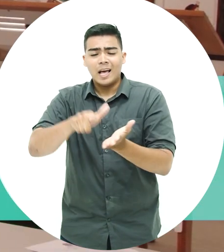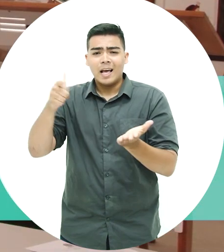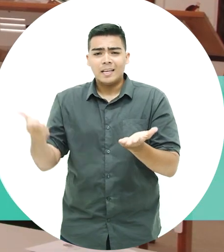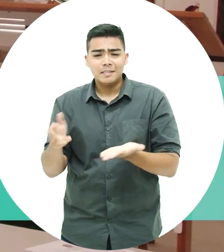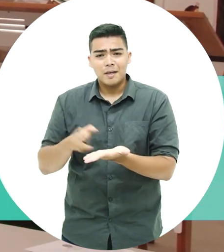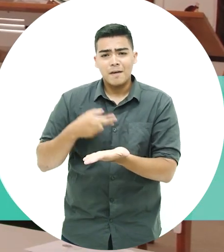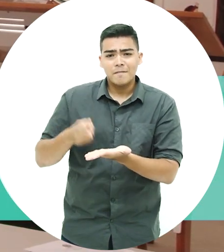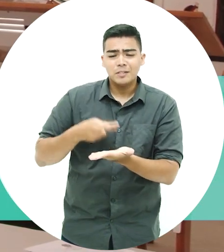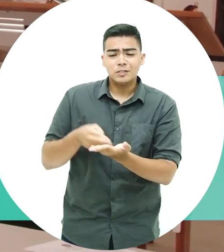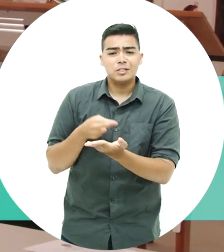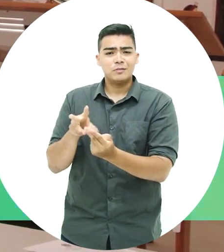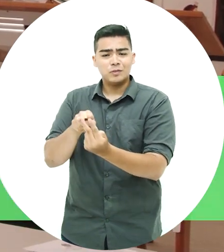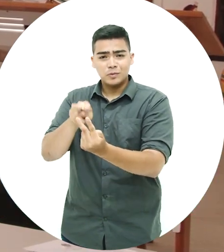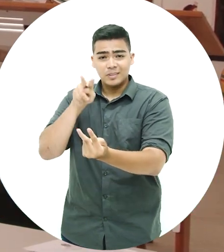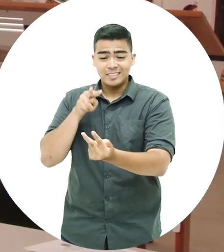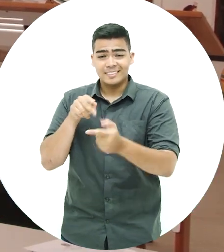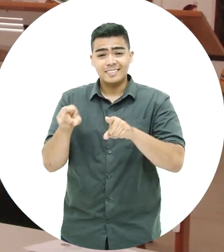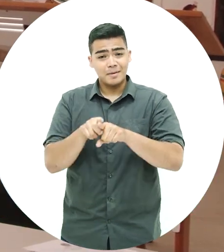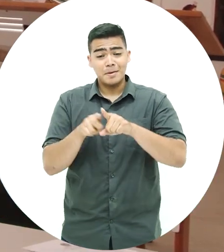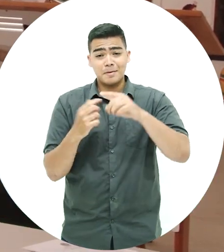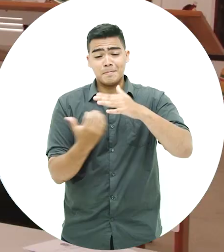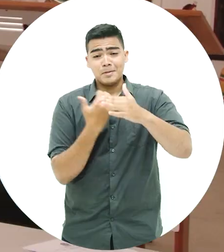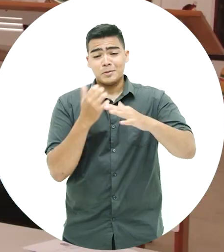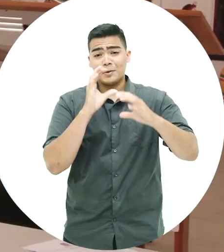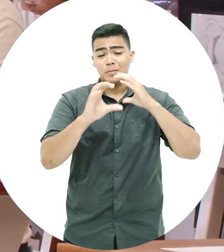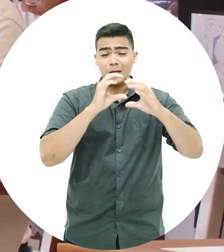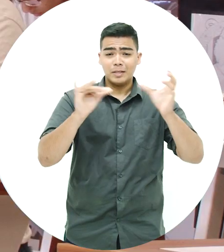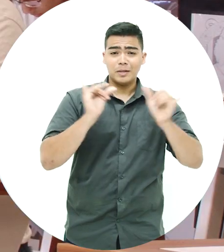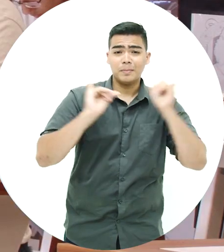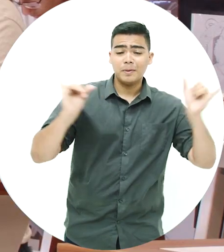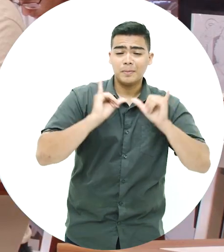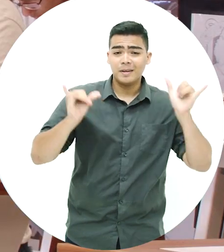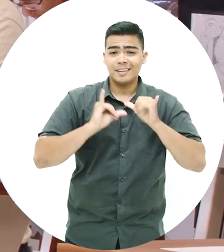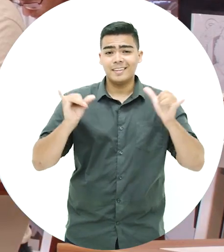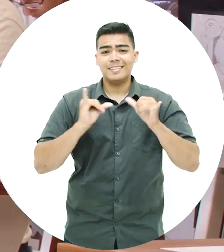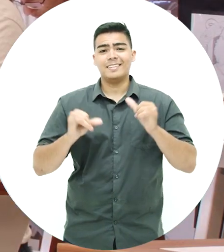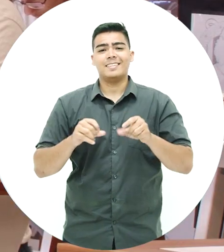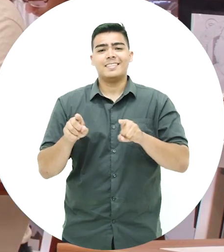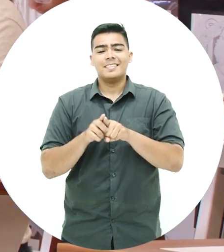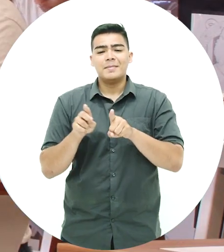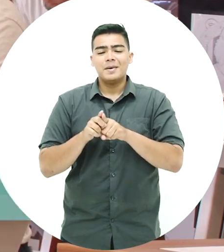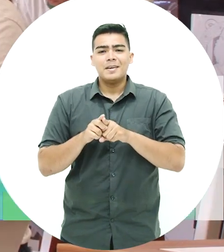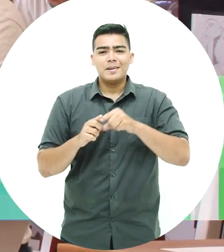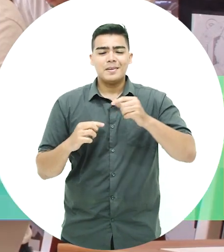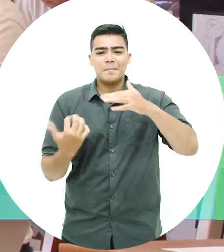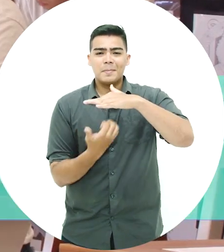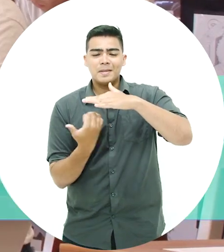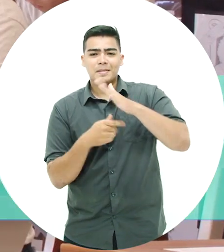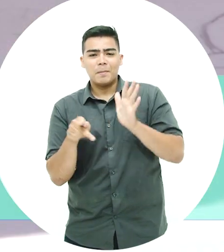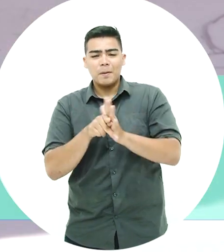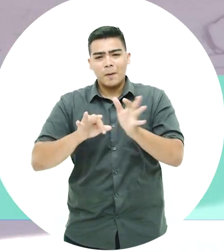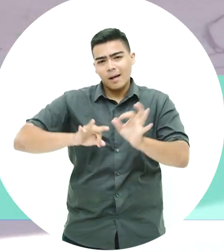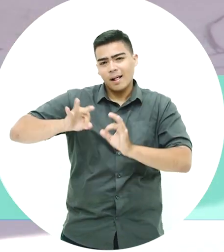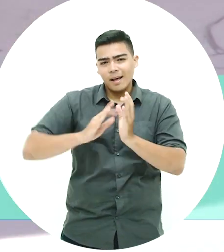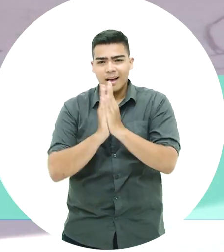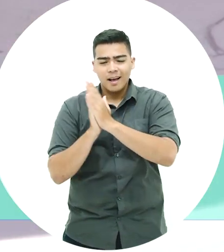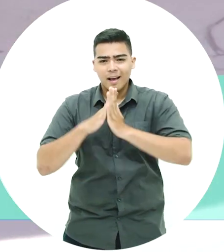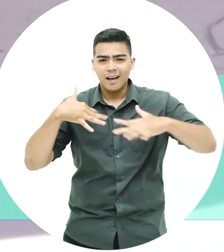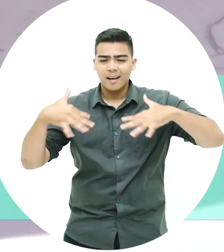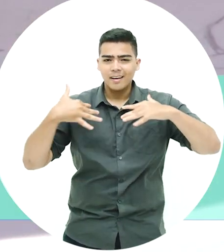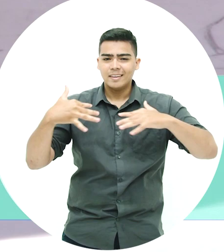jornais, livros e revistas online, empresas de comunicação e propaganda, produtoras e estúdios de animação,